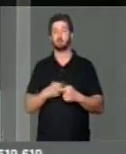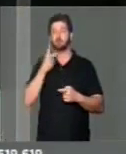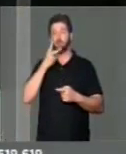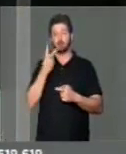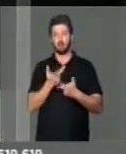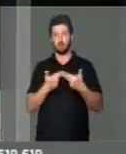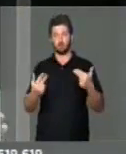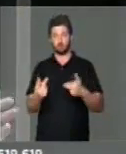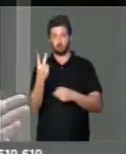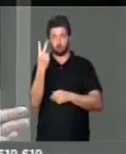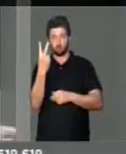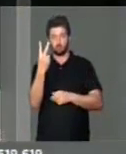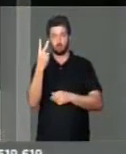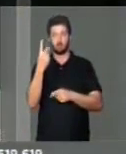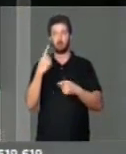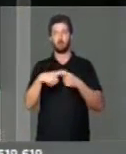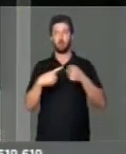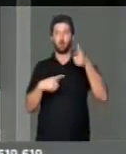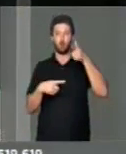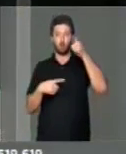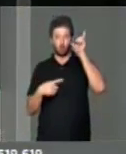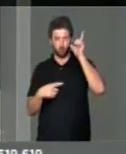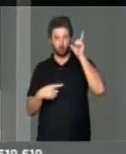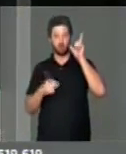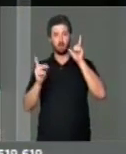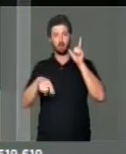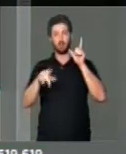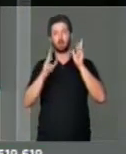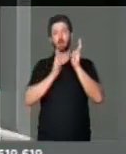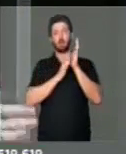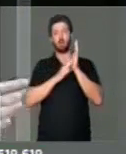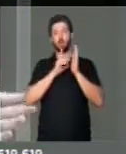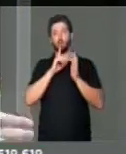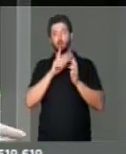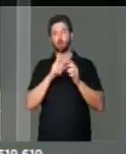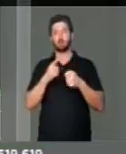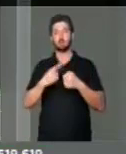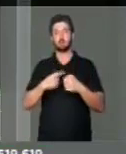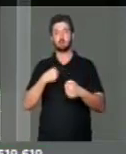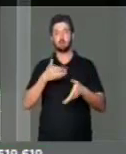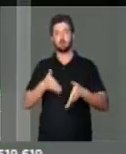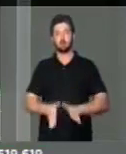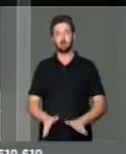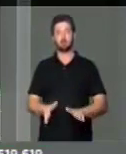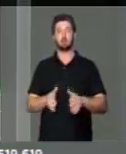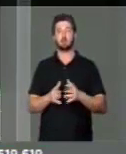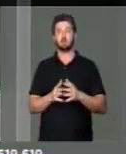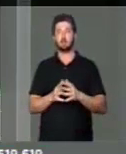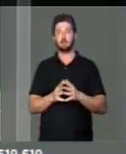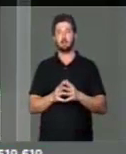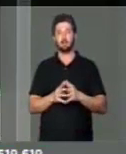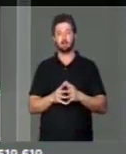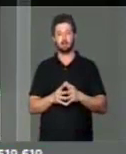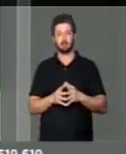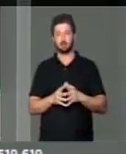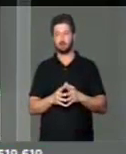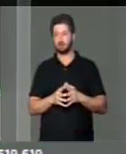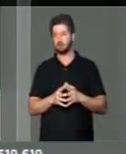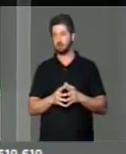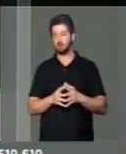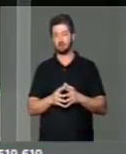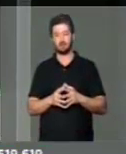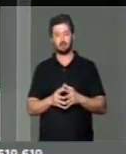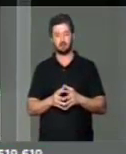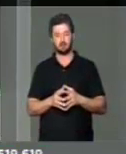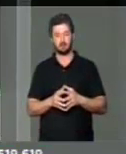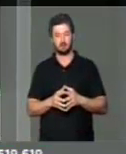registros. O primeiro que ontem foi o aniversário da cidade em que eu nasci, da cidade em que eu moro hoje, a